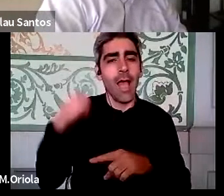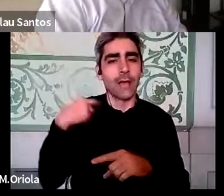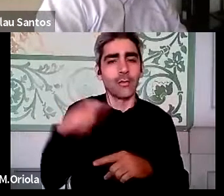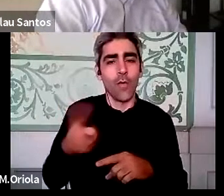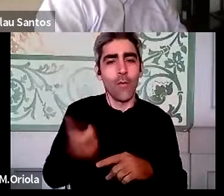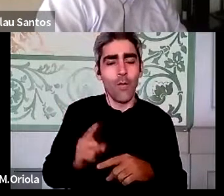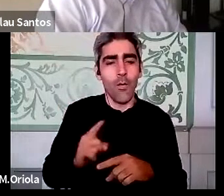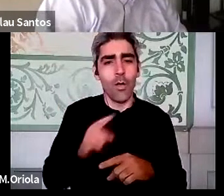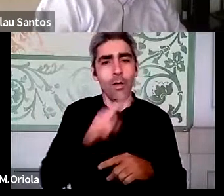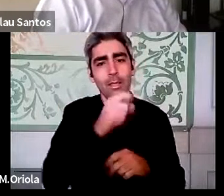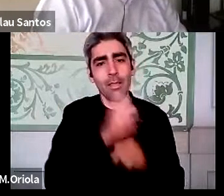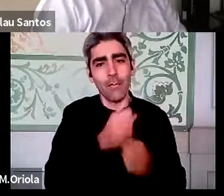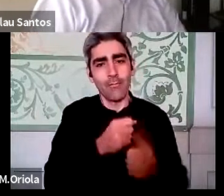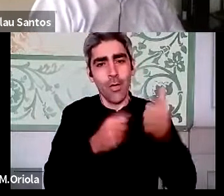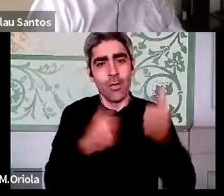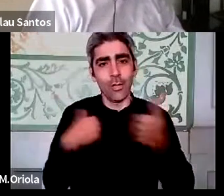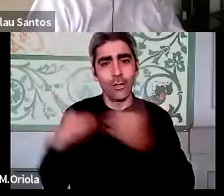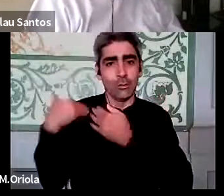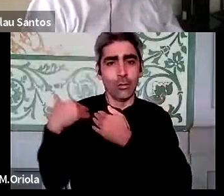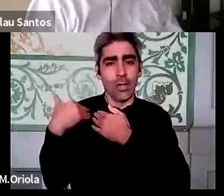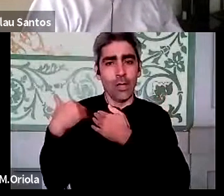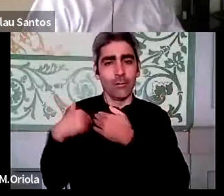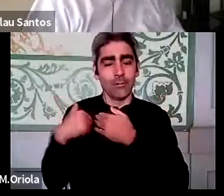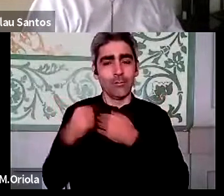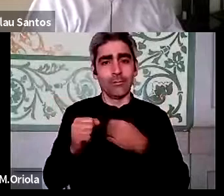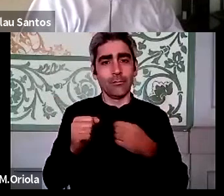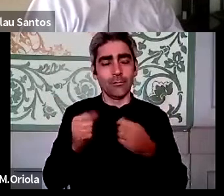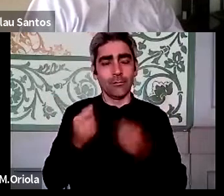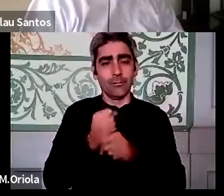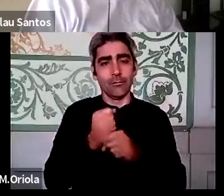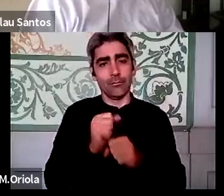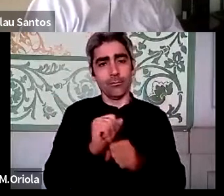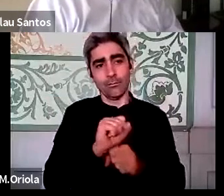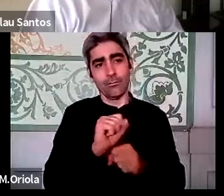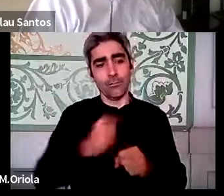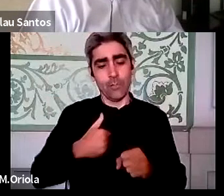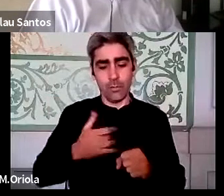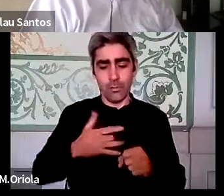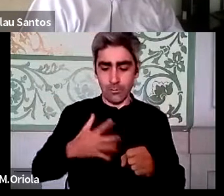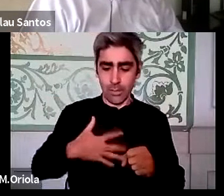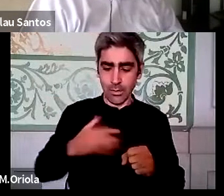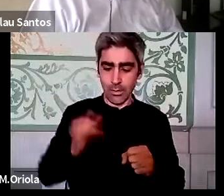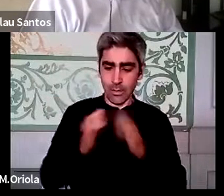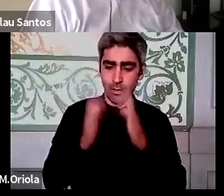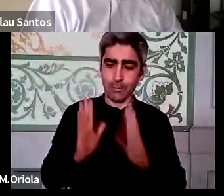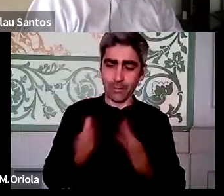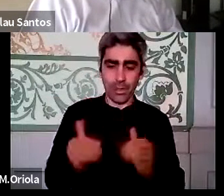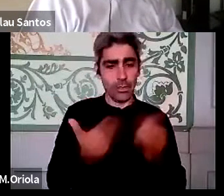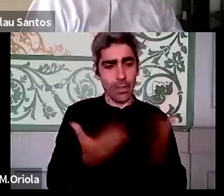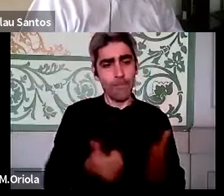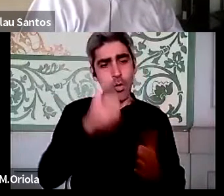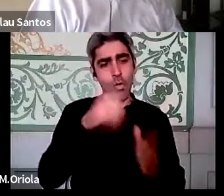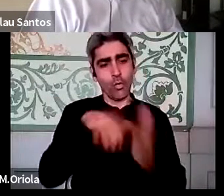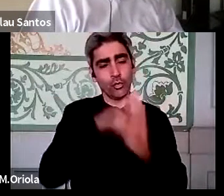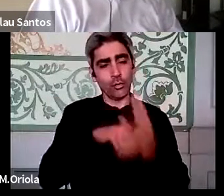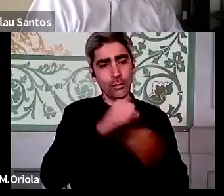é tão boa quanto à do trabalho. E eu sou responsável, e eu sou enquanto entidade empregadora responsável por dar as condições de trabalho que